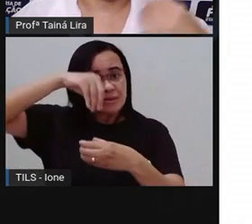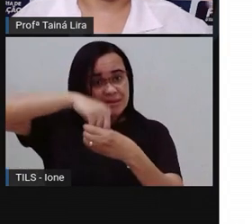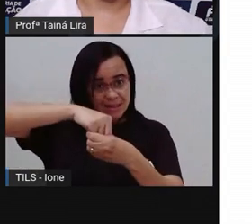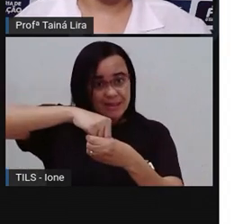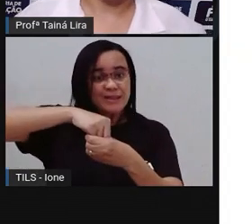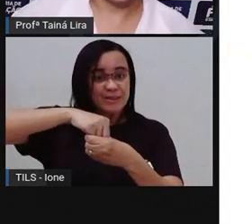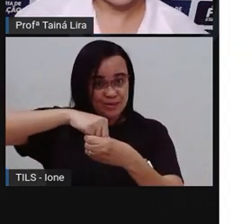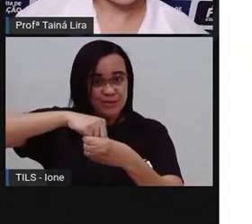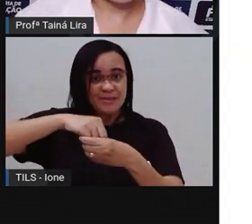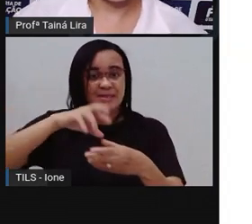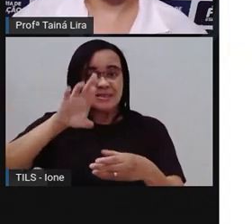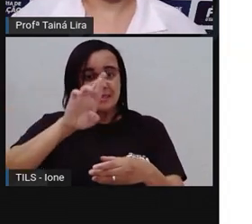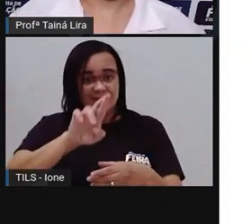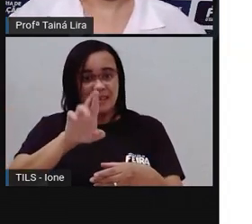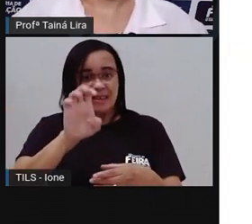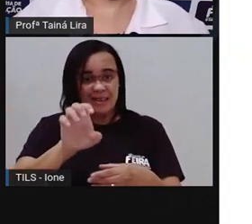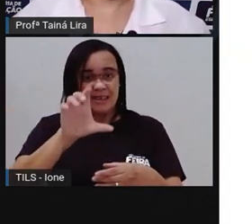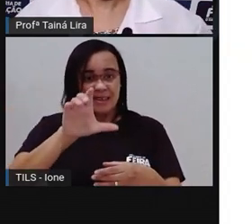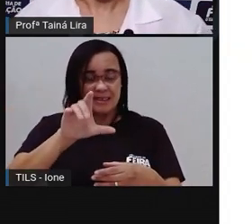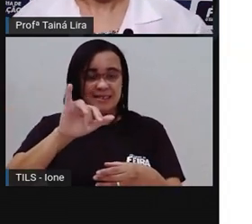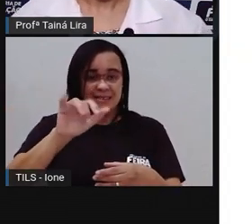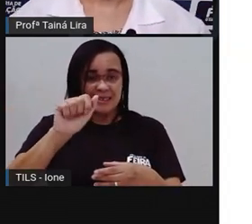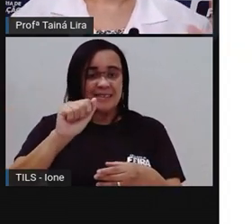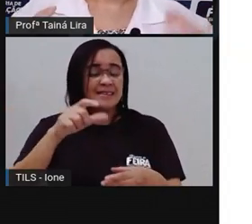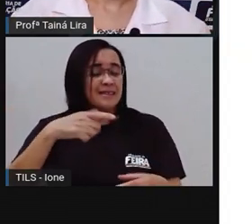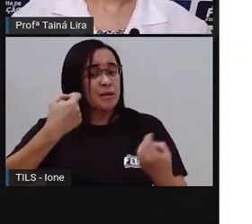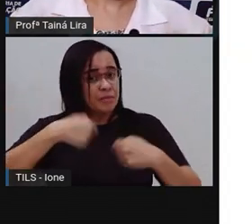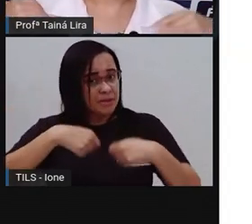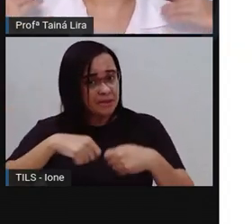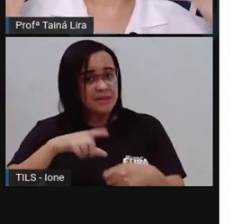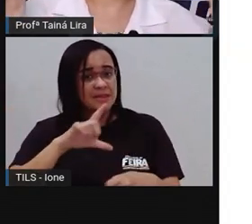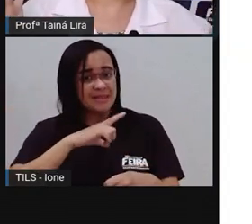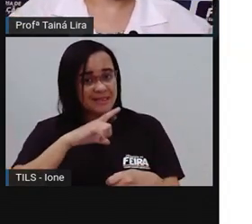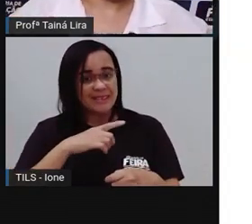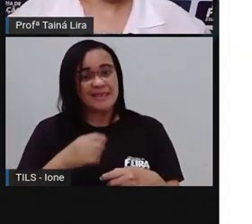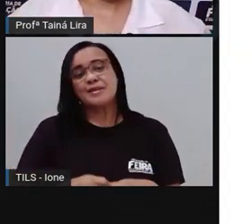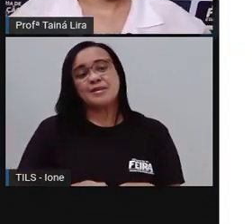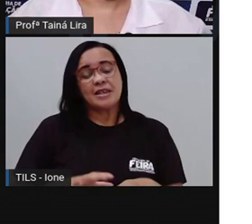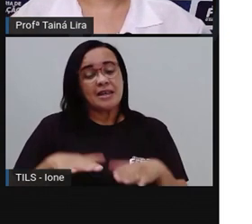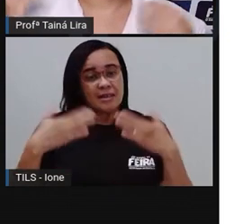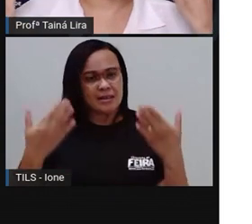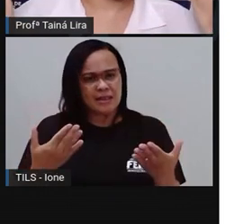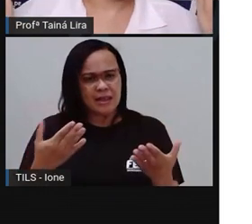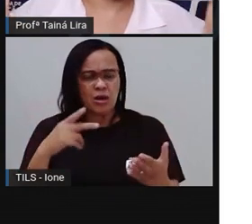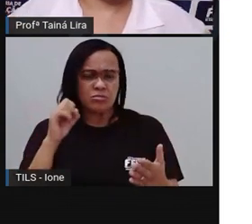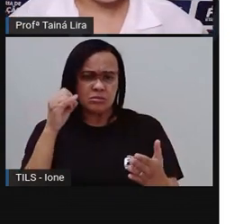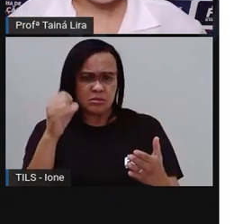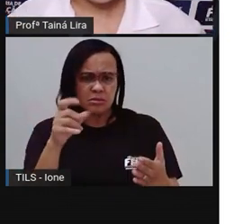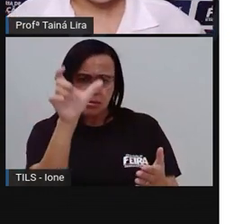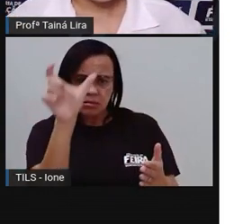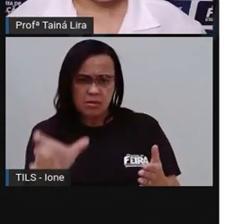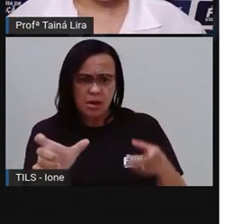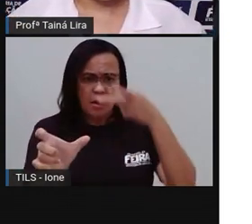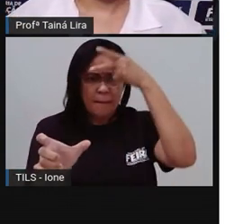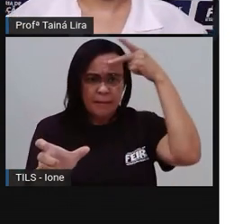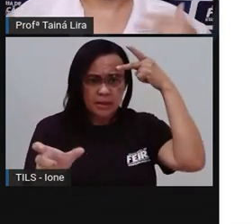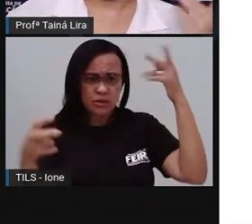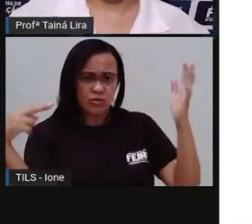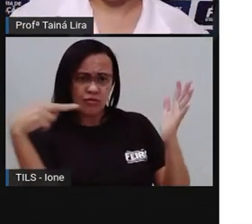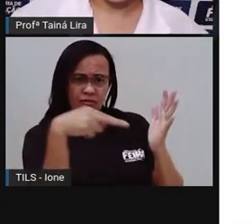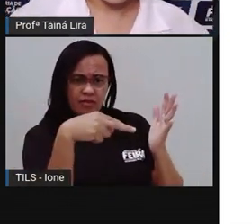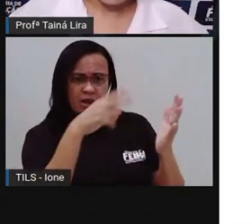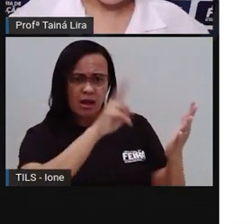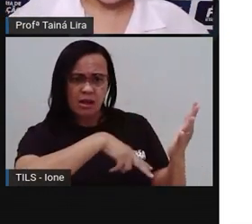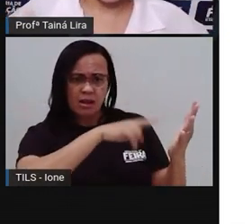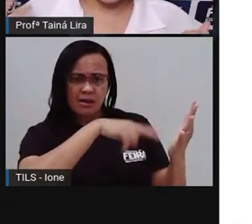também vão em outros tipos de receita, tá bom? Então, já facilita para quem vai ler, certo? Se